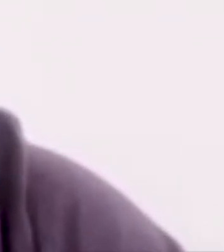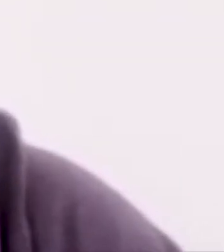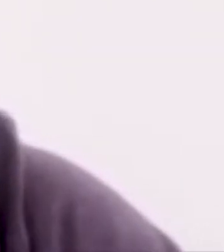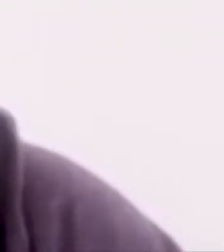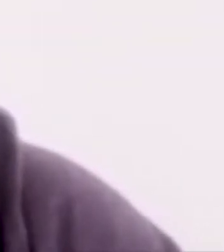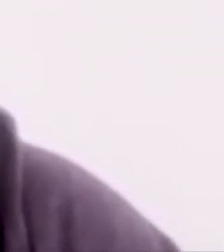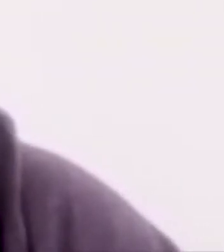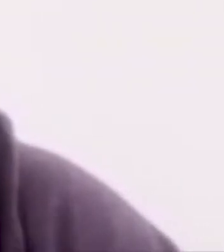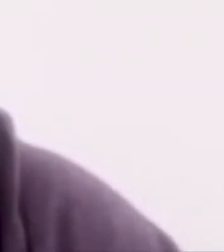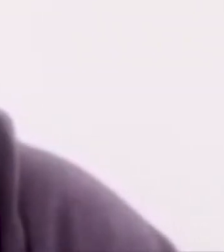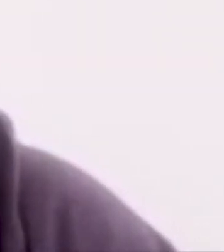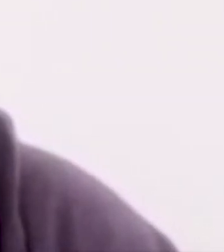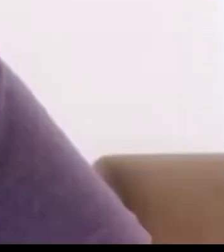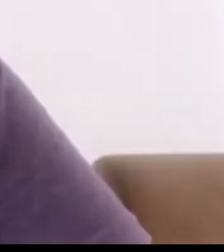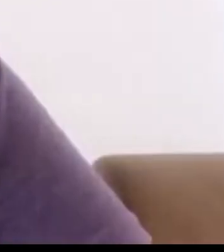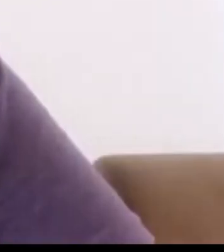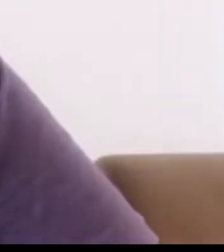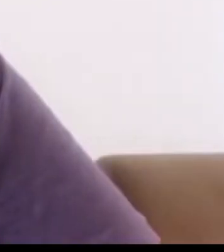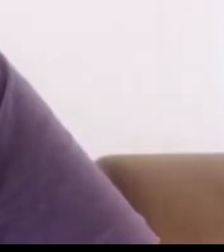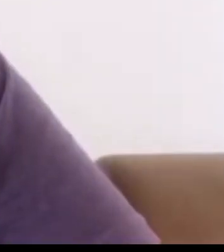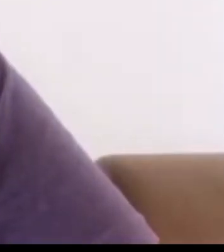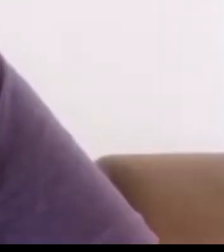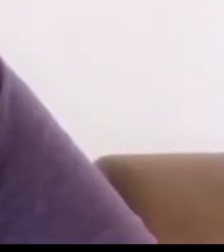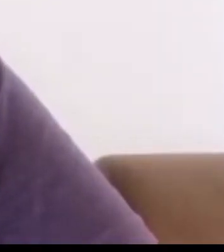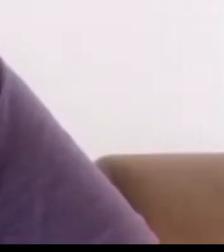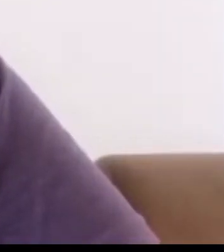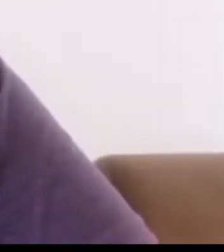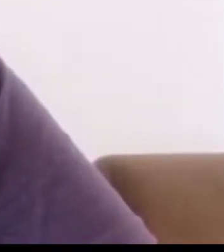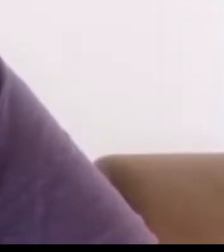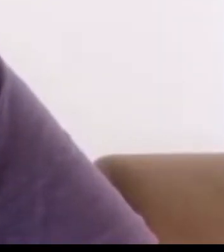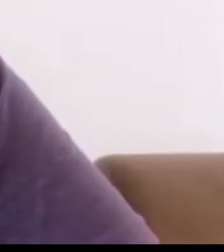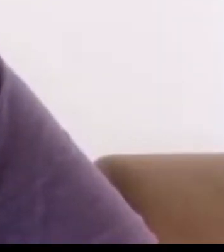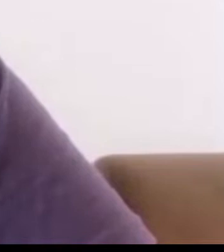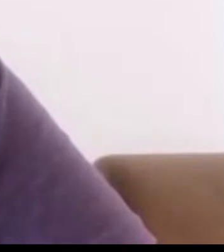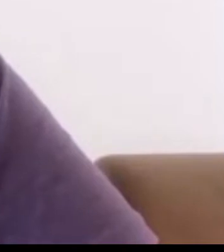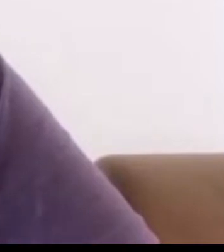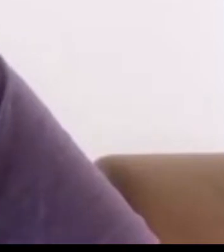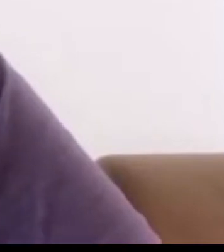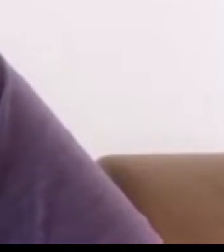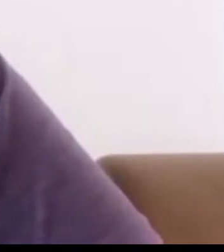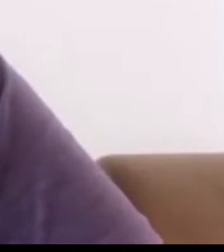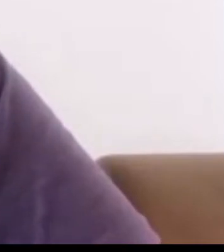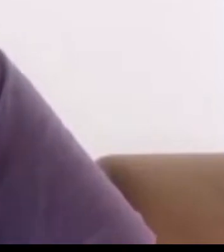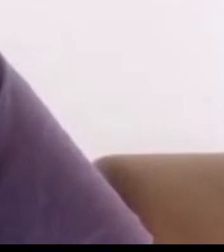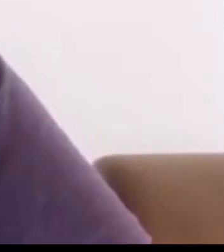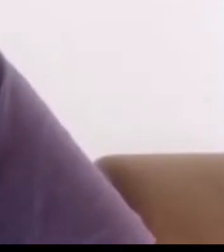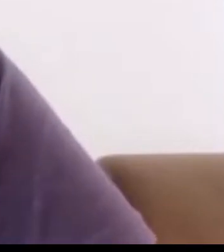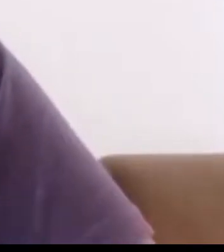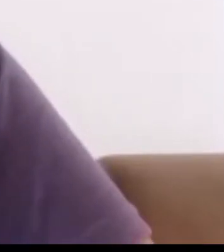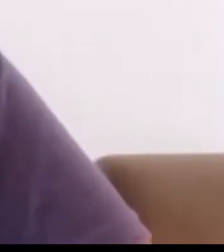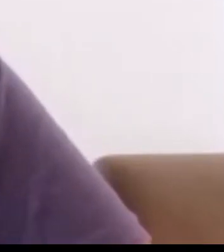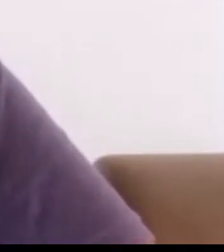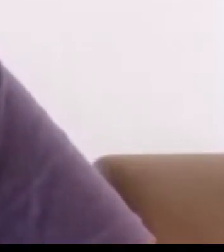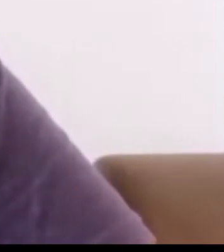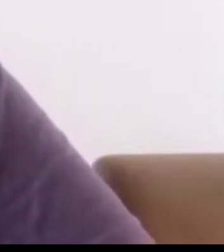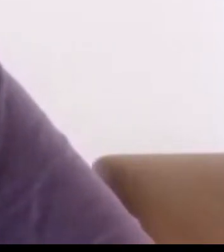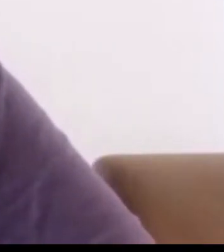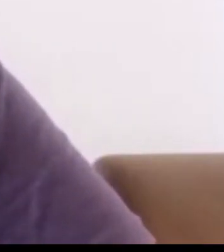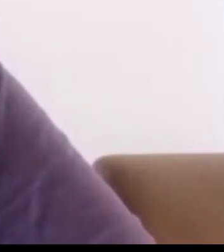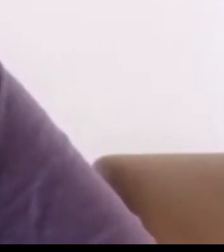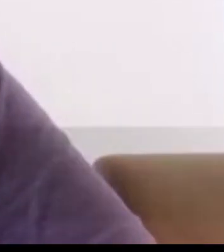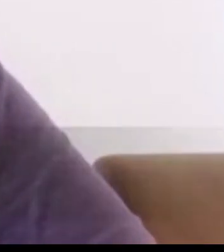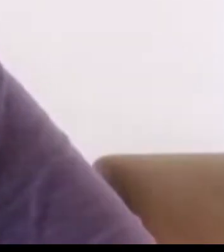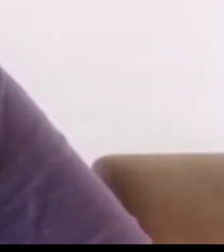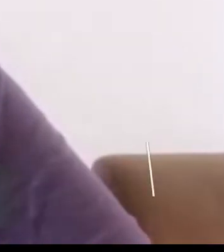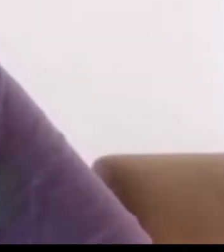preciso analisar o lado da oferta, os trabalhadores, e o lado da demanda, que são as empresas contratantes. Pelo lado do trabalhador, é